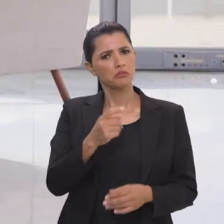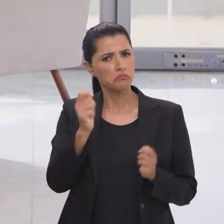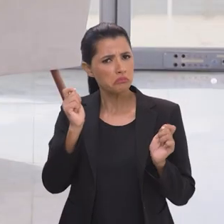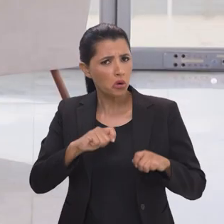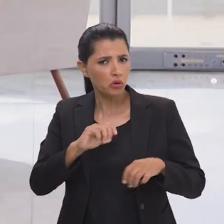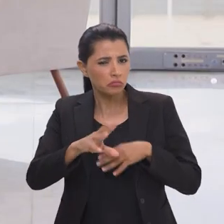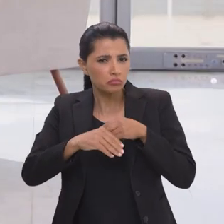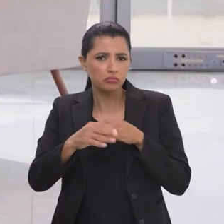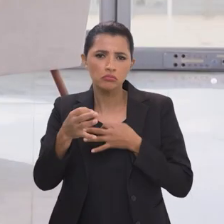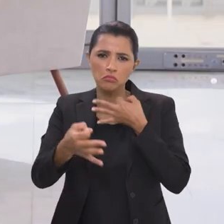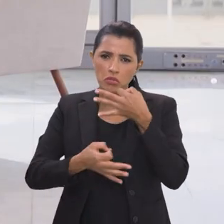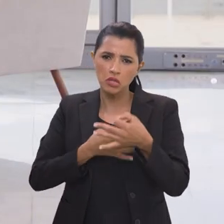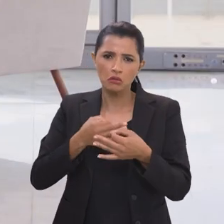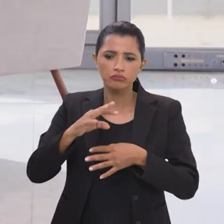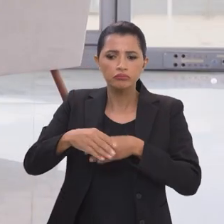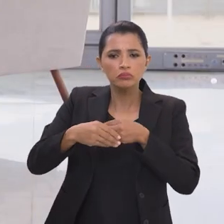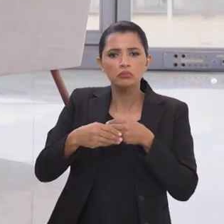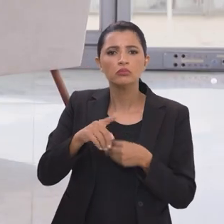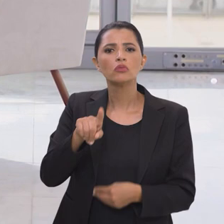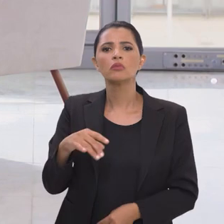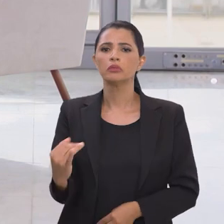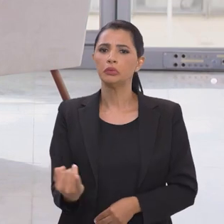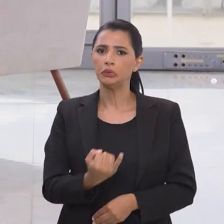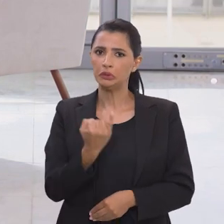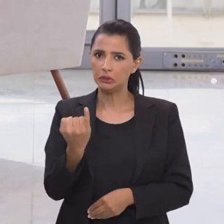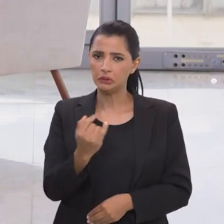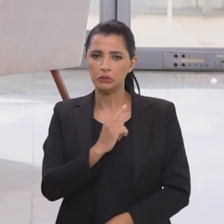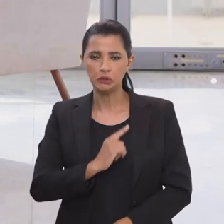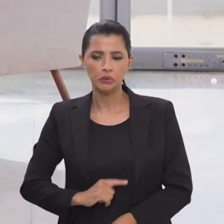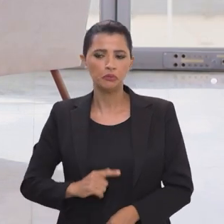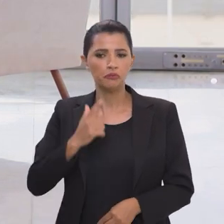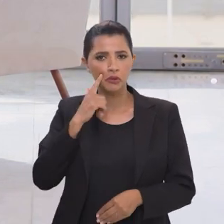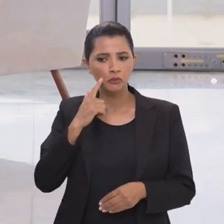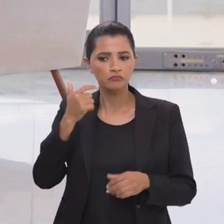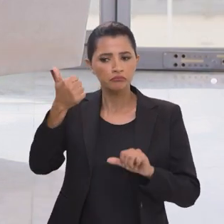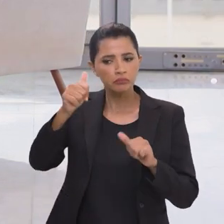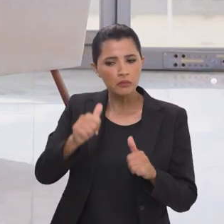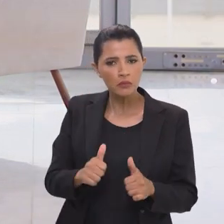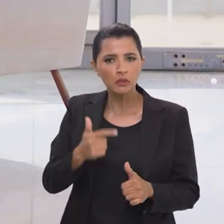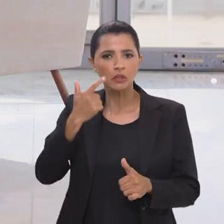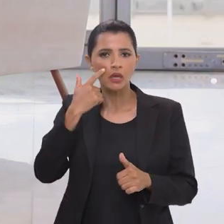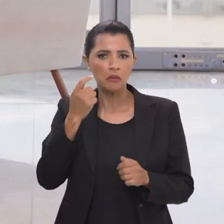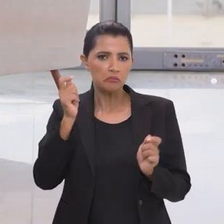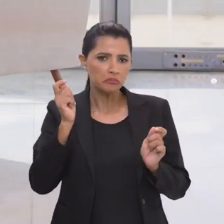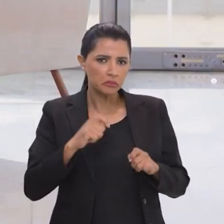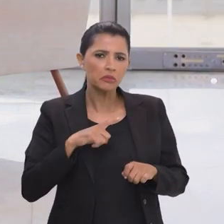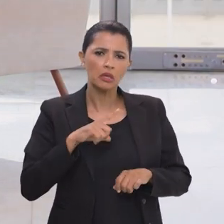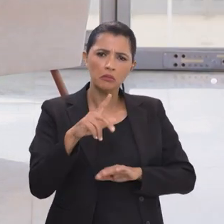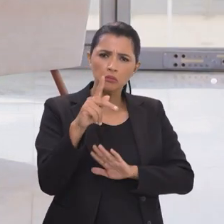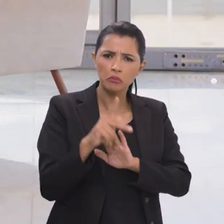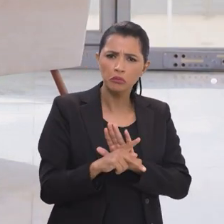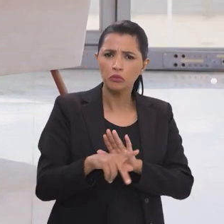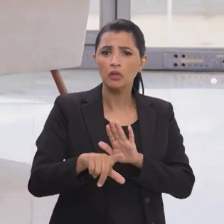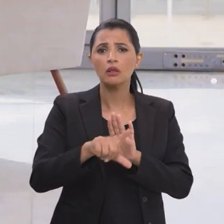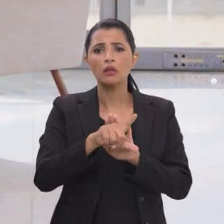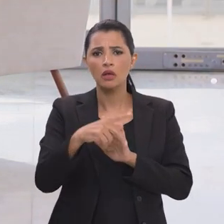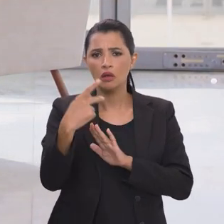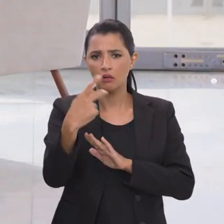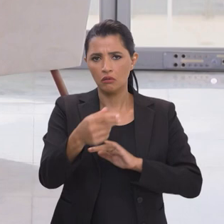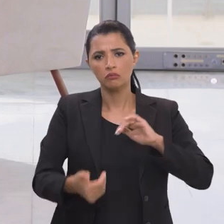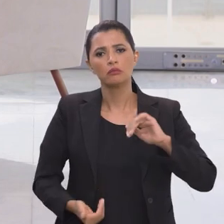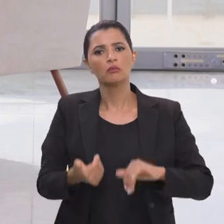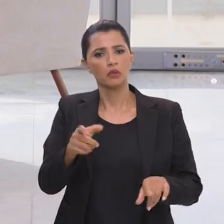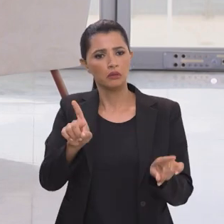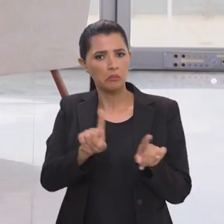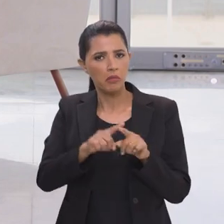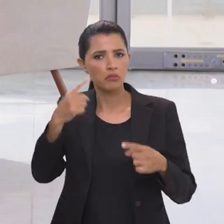eu queria saber se o senhor poderia comentar alguma coisa com a gente sobre a importância do governo estar se debruçando sobre isso existem projetos